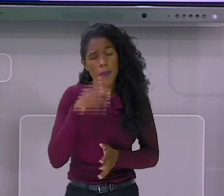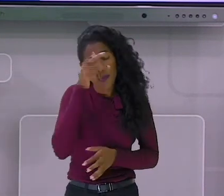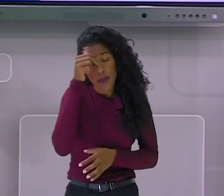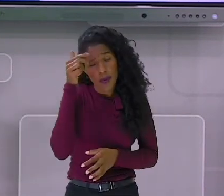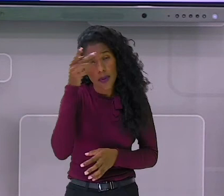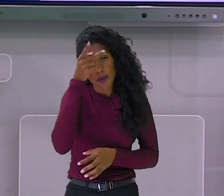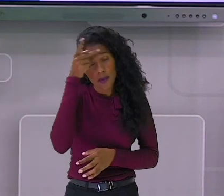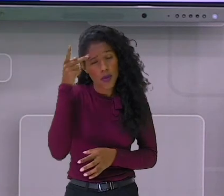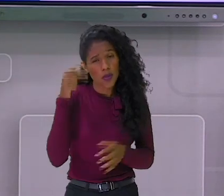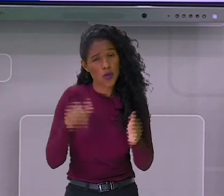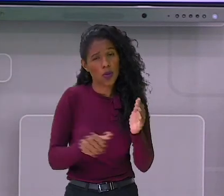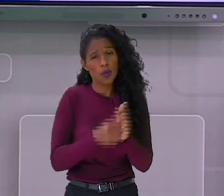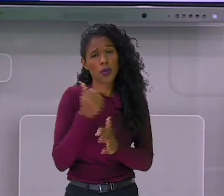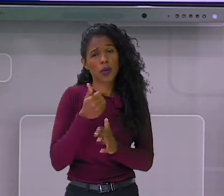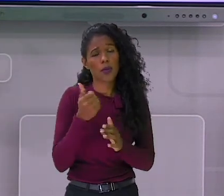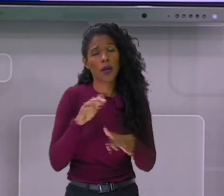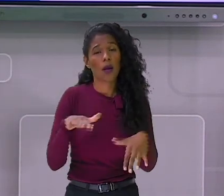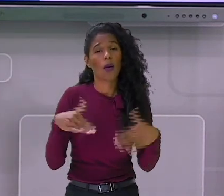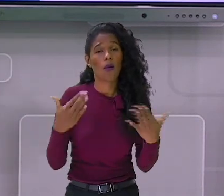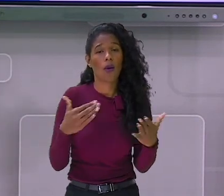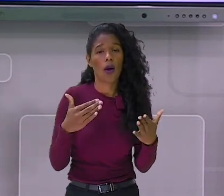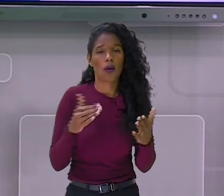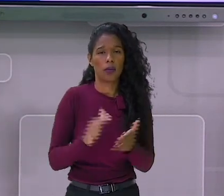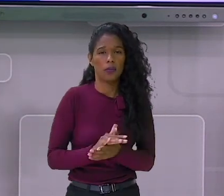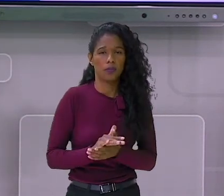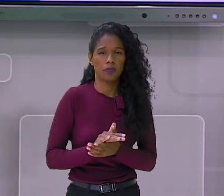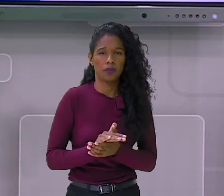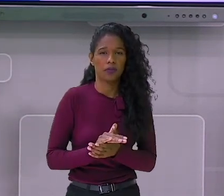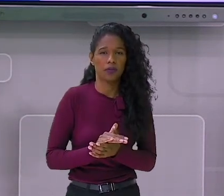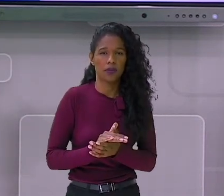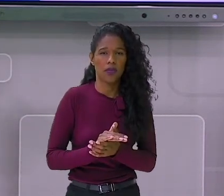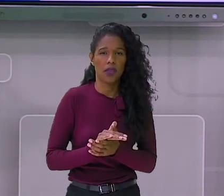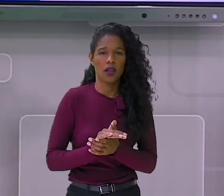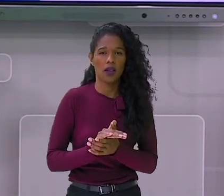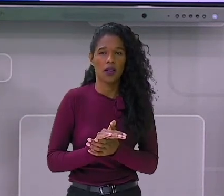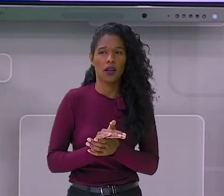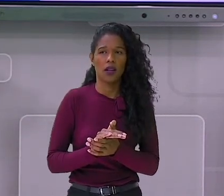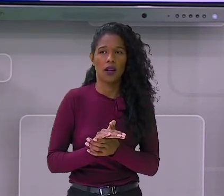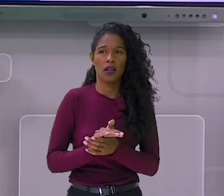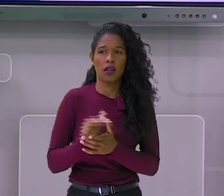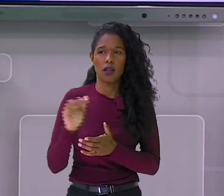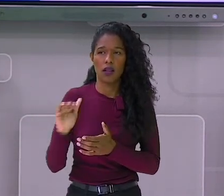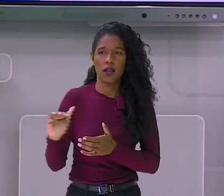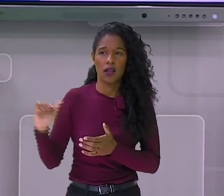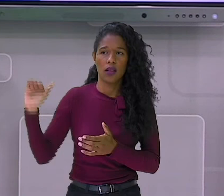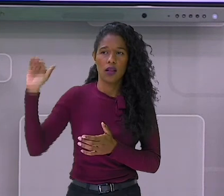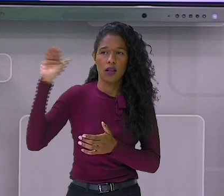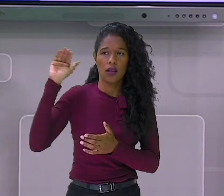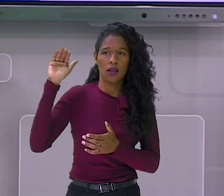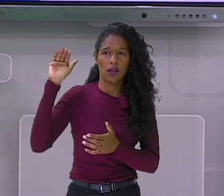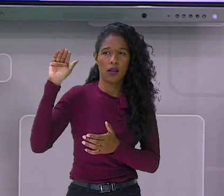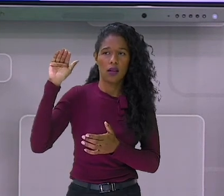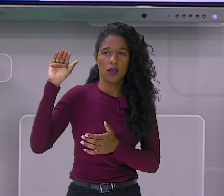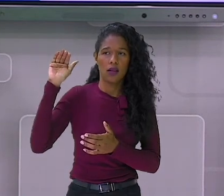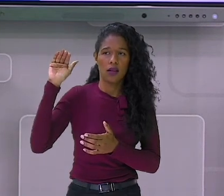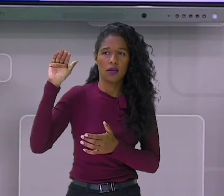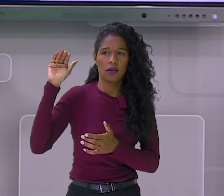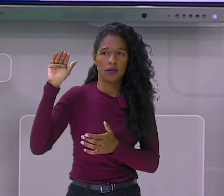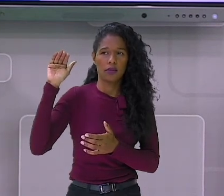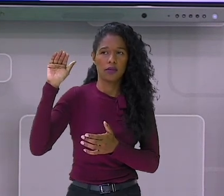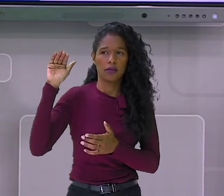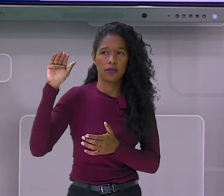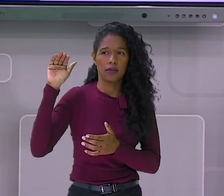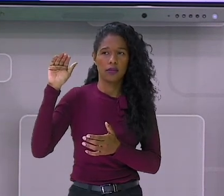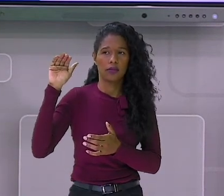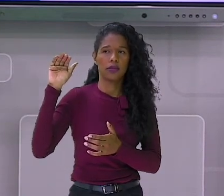pessoa maior. Quem é maior aí na sua casa? É a... Para colocar na